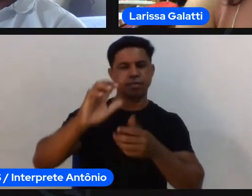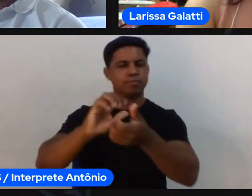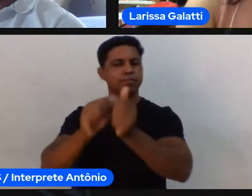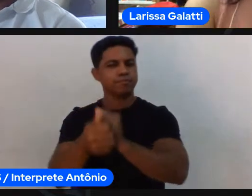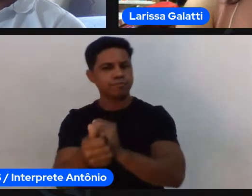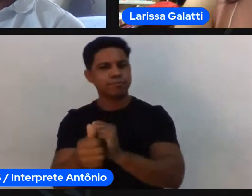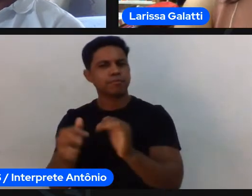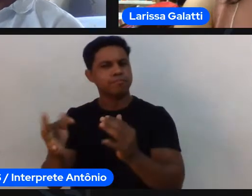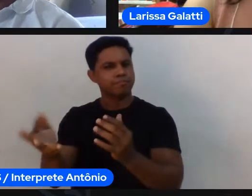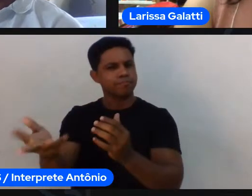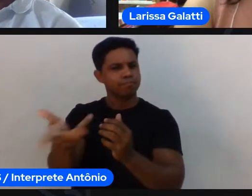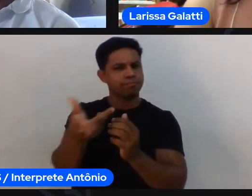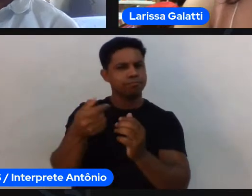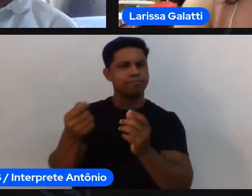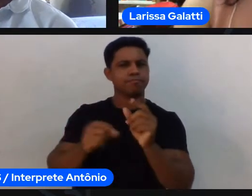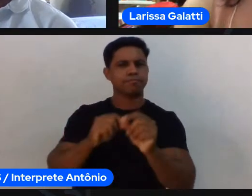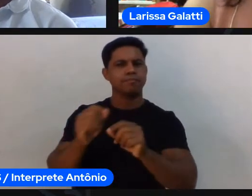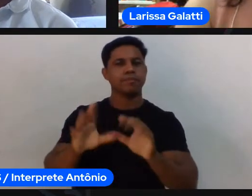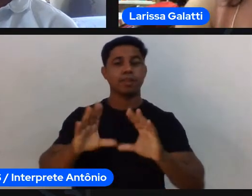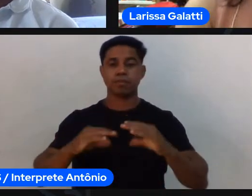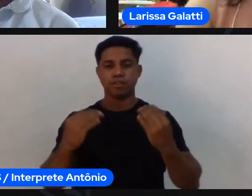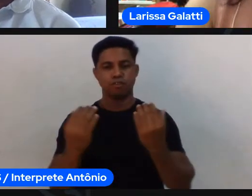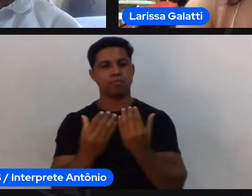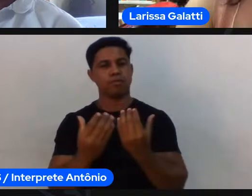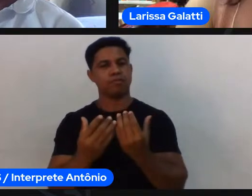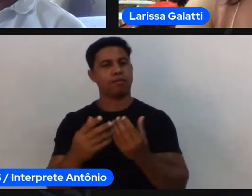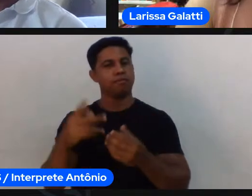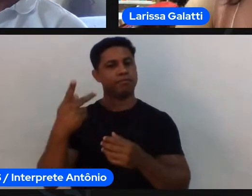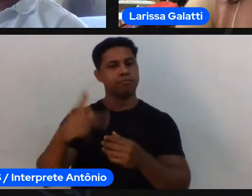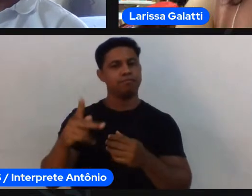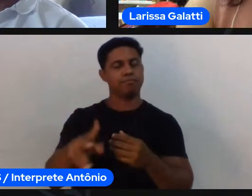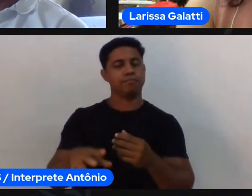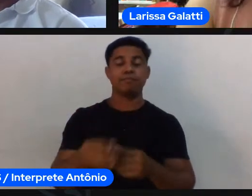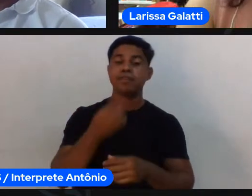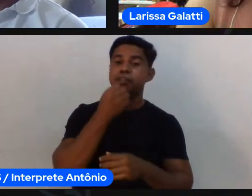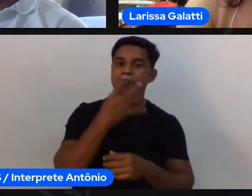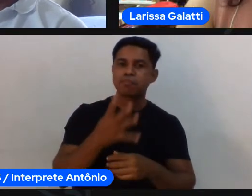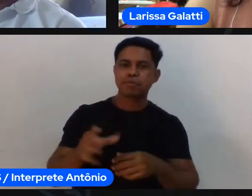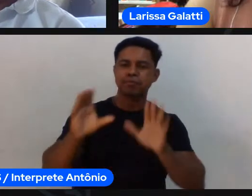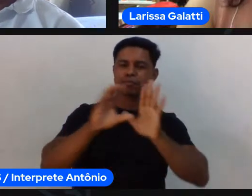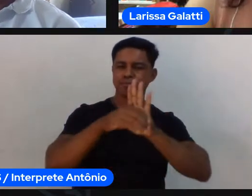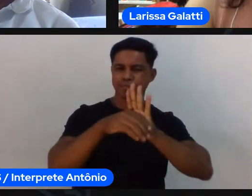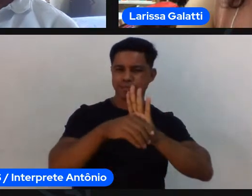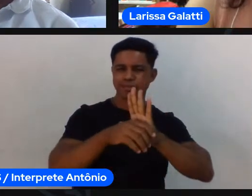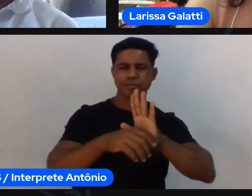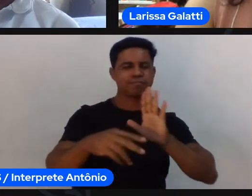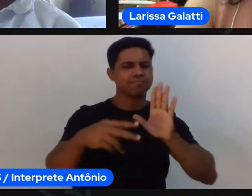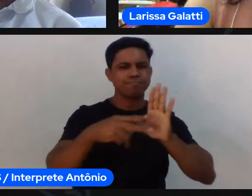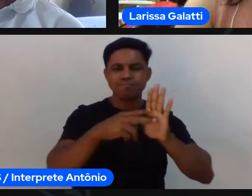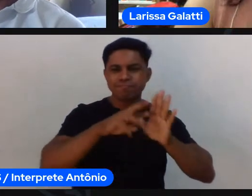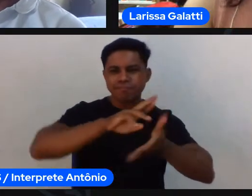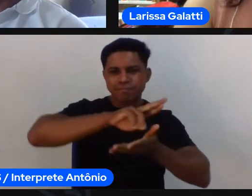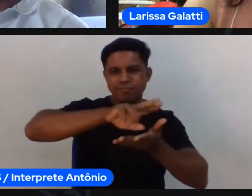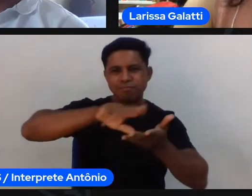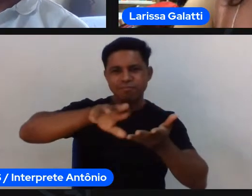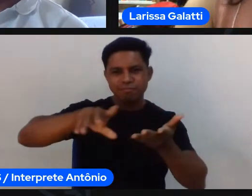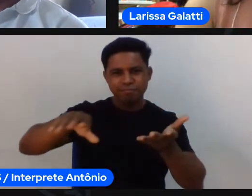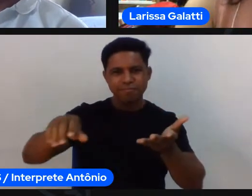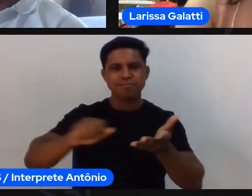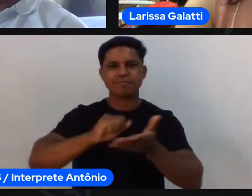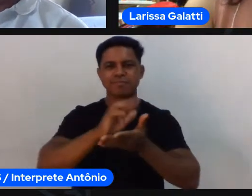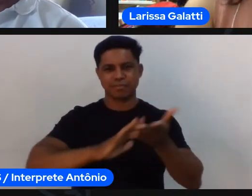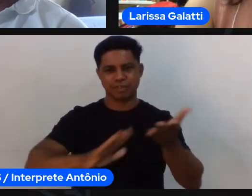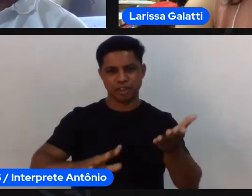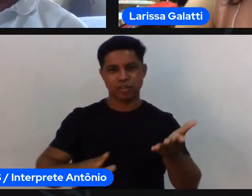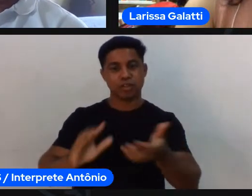profundidade né seria muito bom que tivesse extracurricular de tantas atividades quanto possível o esporte é uma delas